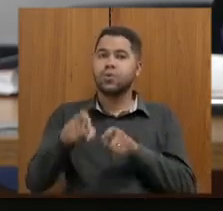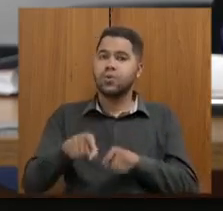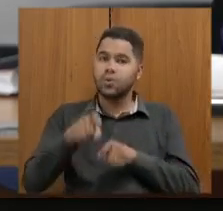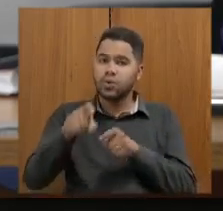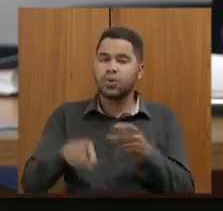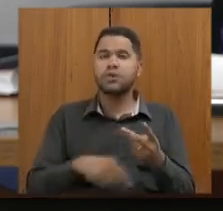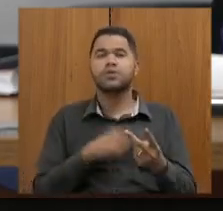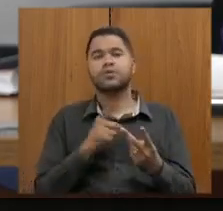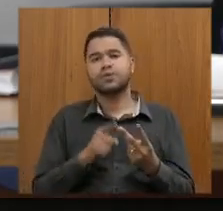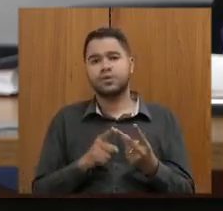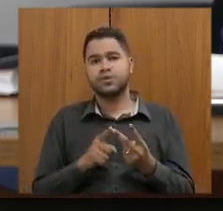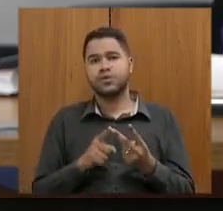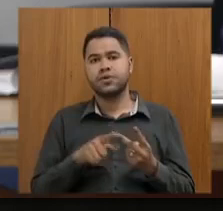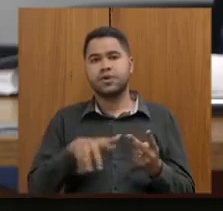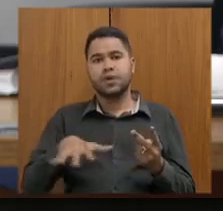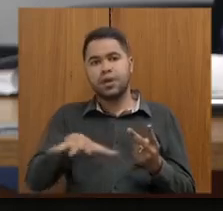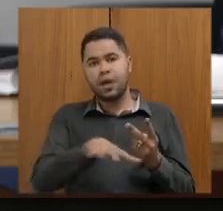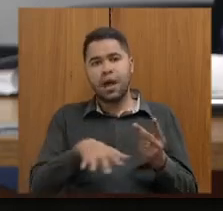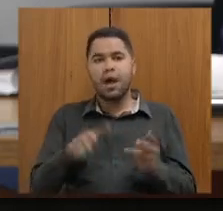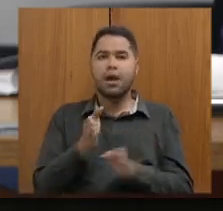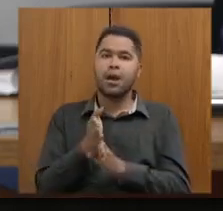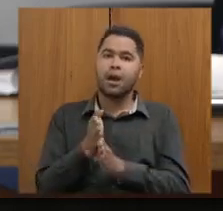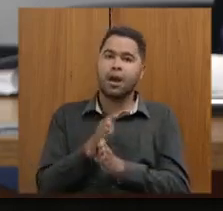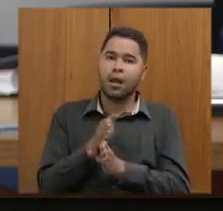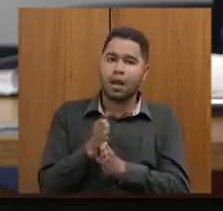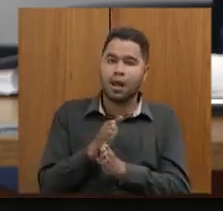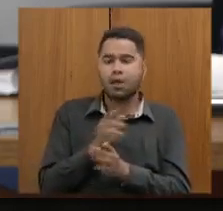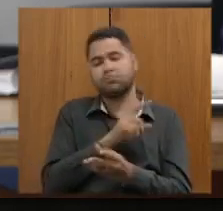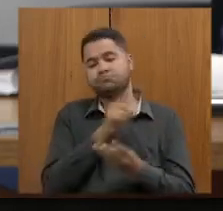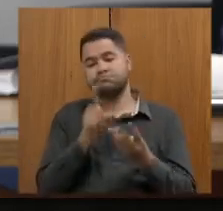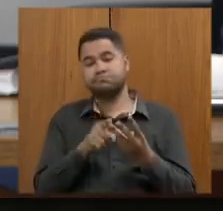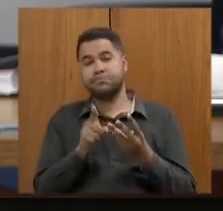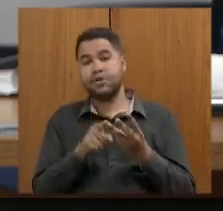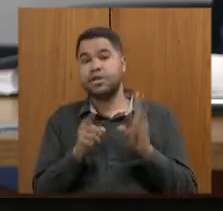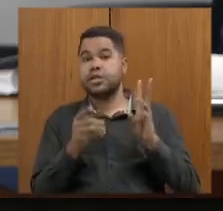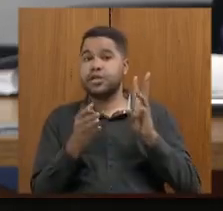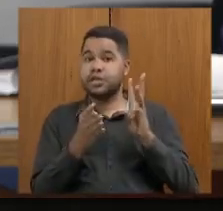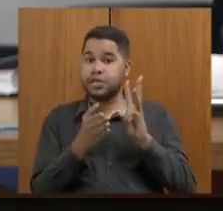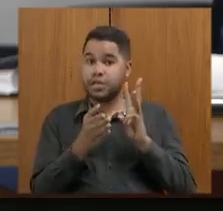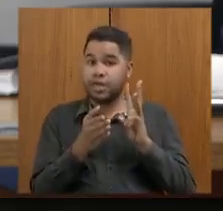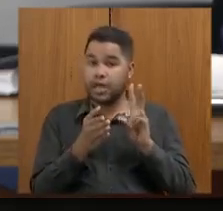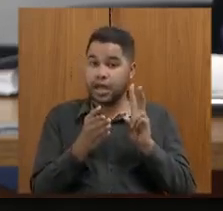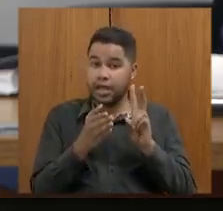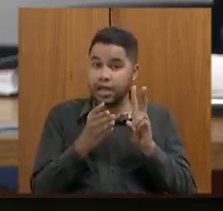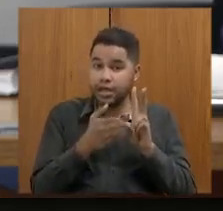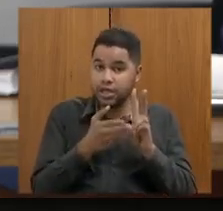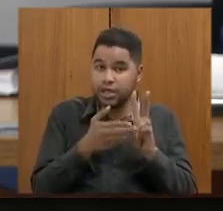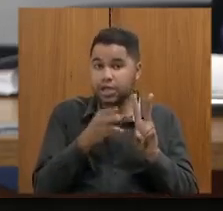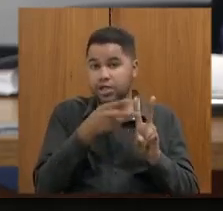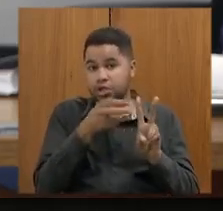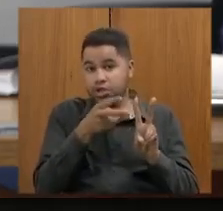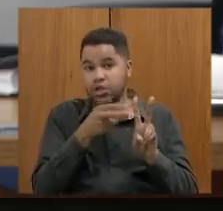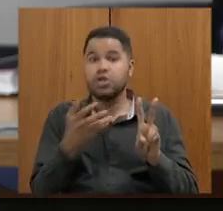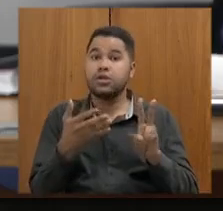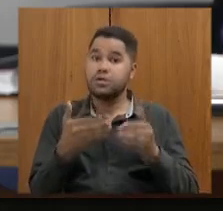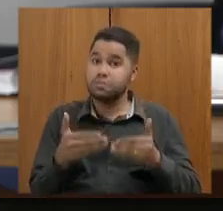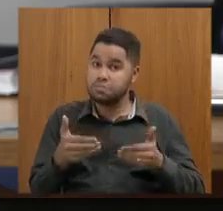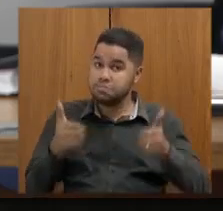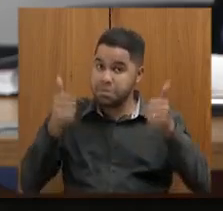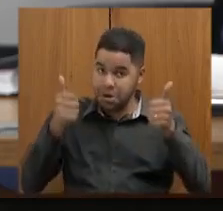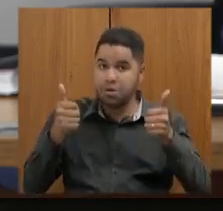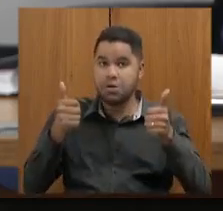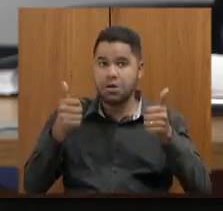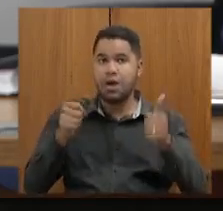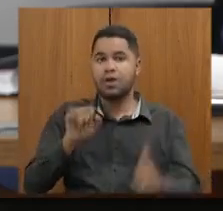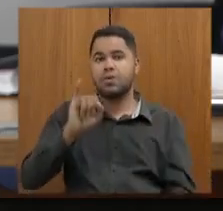escolas em áreas de maior vulnerabilidade escolas indígenas que são escolas que melhoraram seus IDEBs então